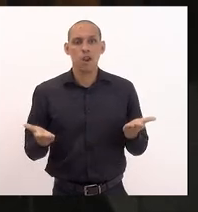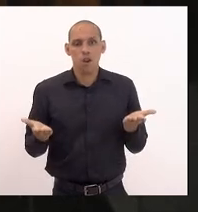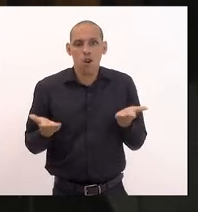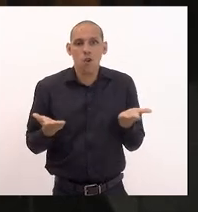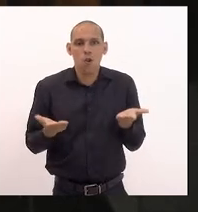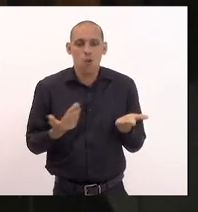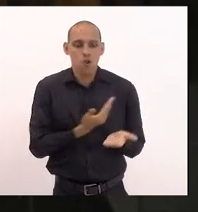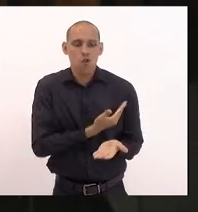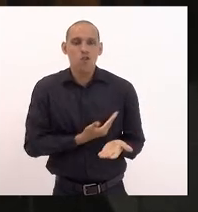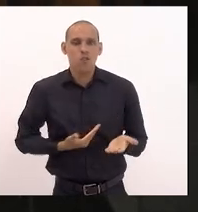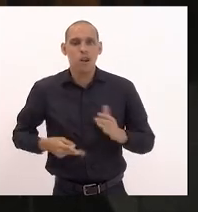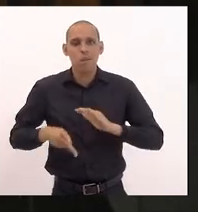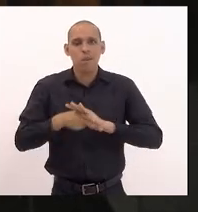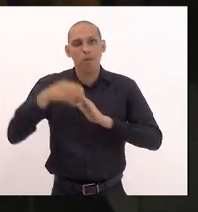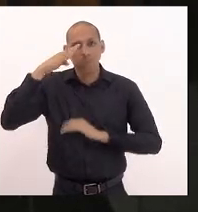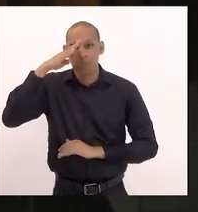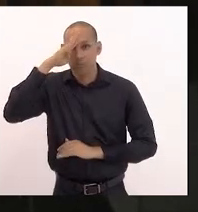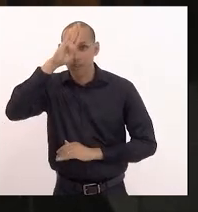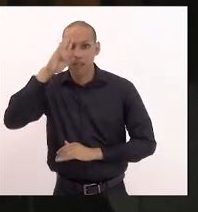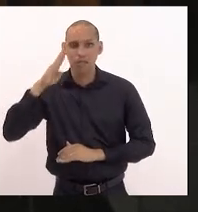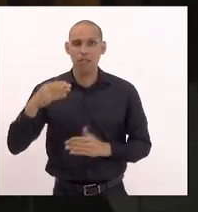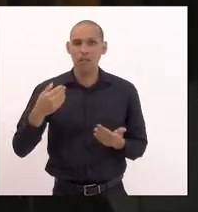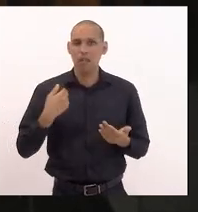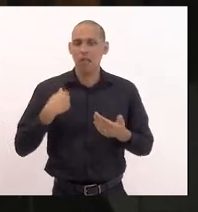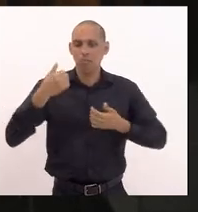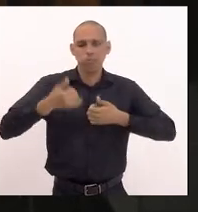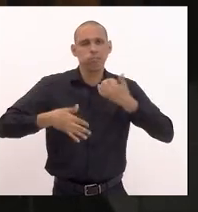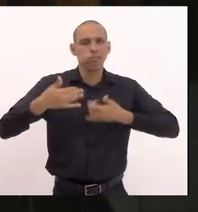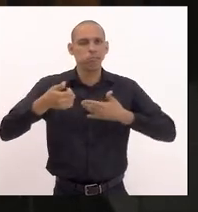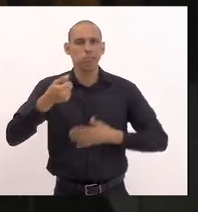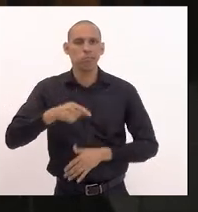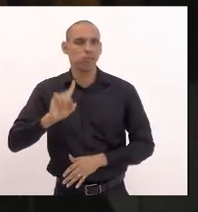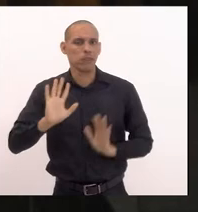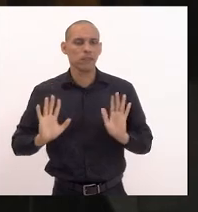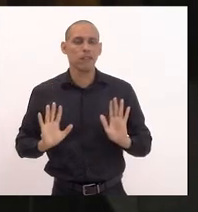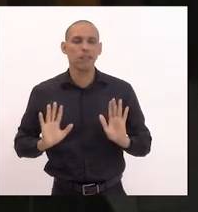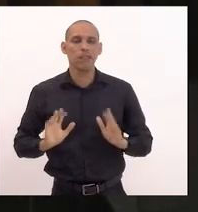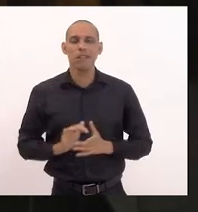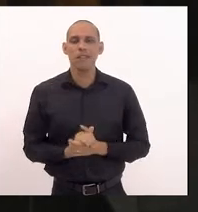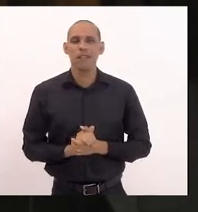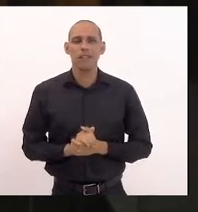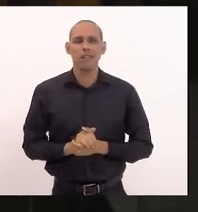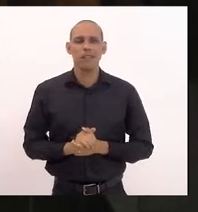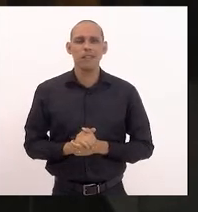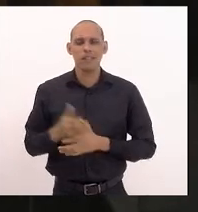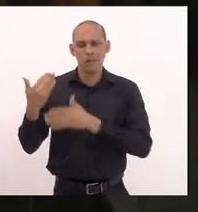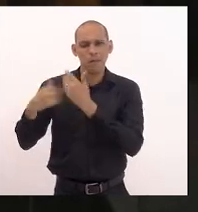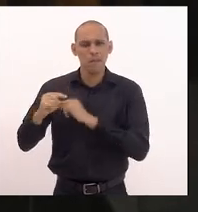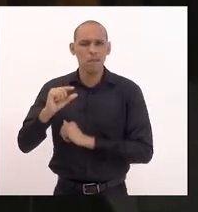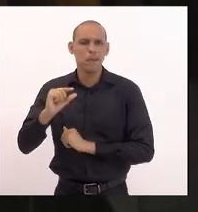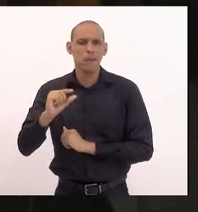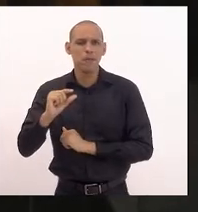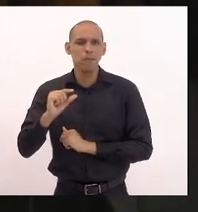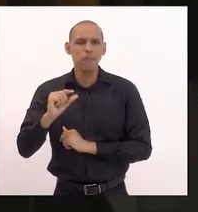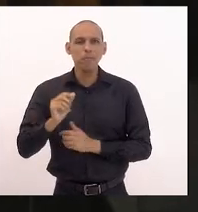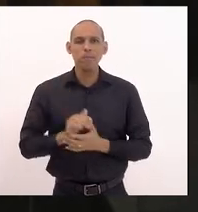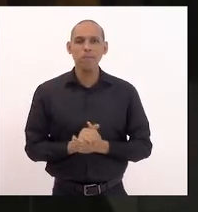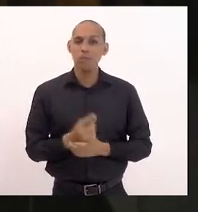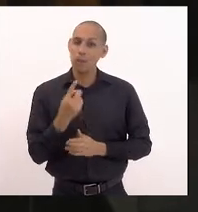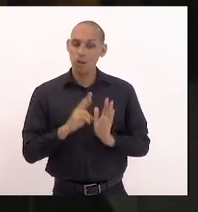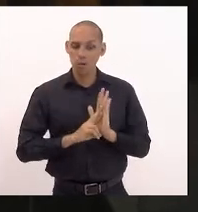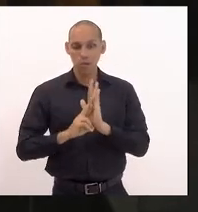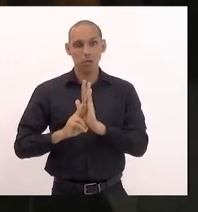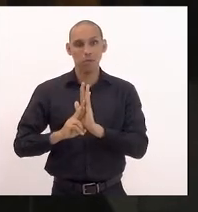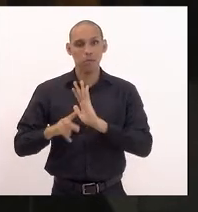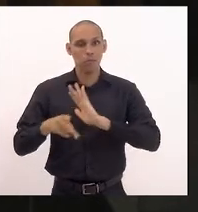Bolsonaro não preciso simbolizar anunciar ainda há pouco um representante do seu